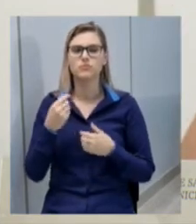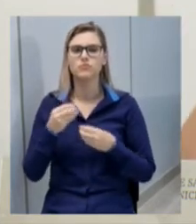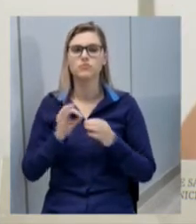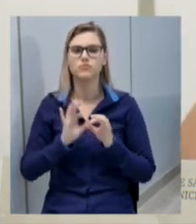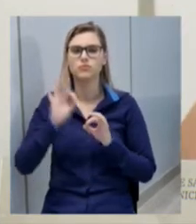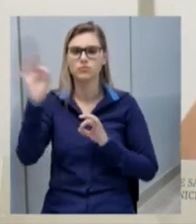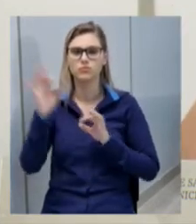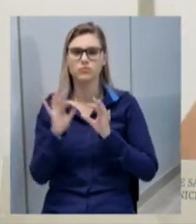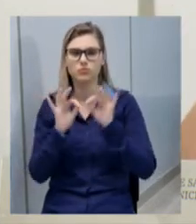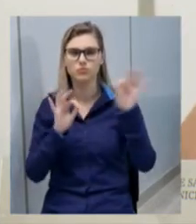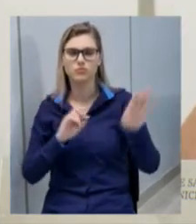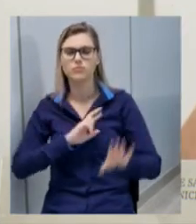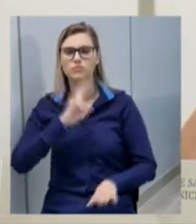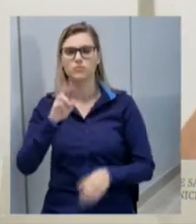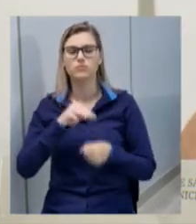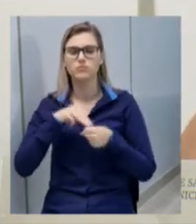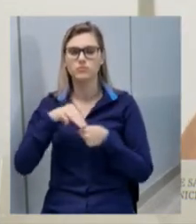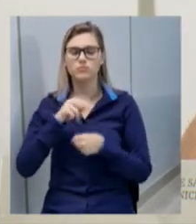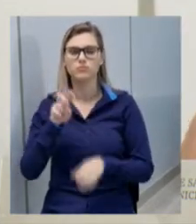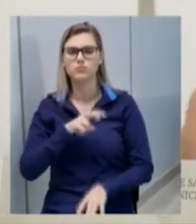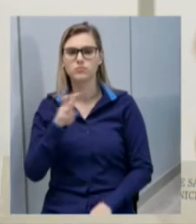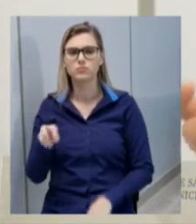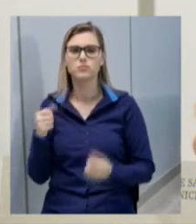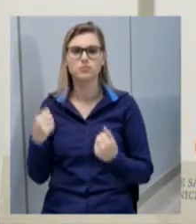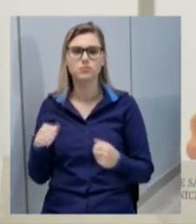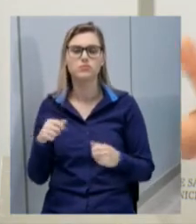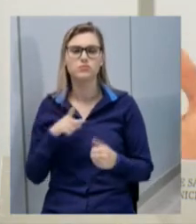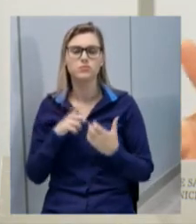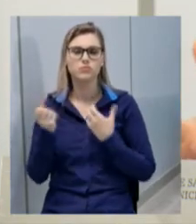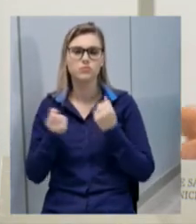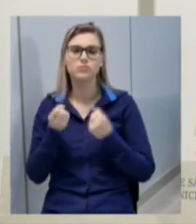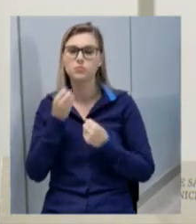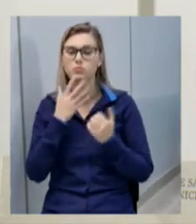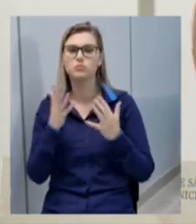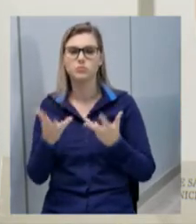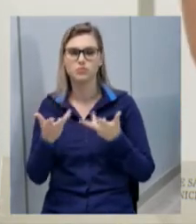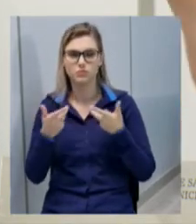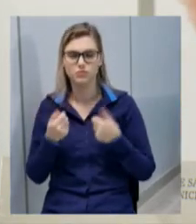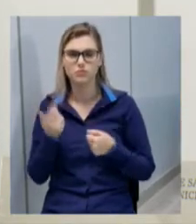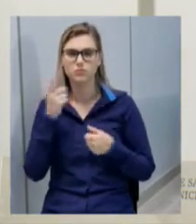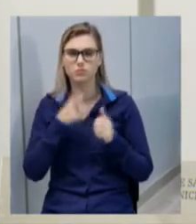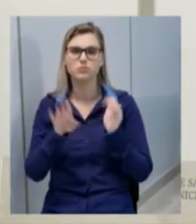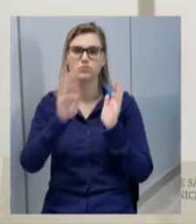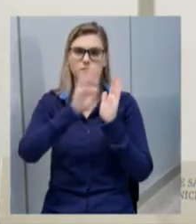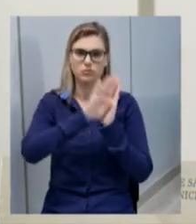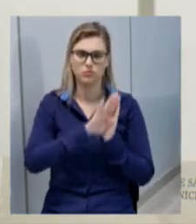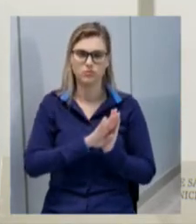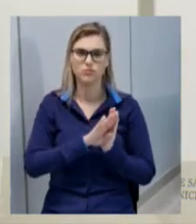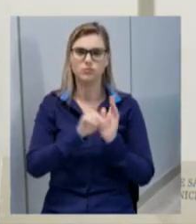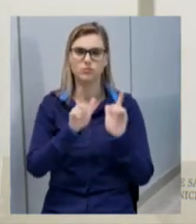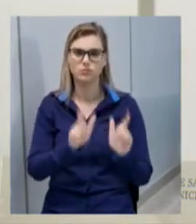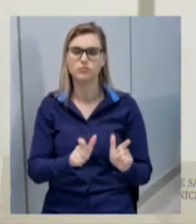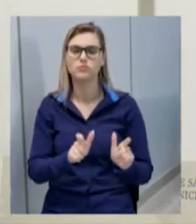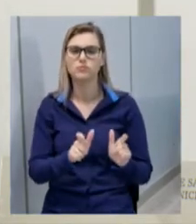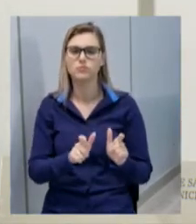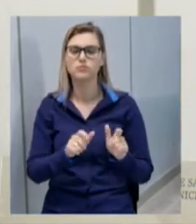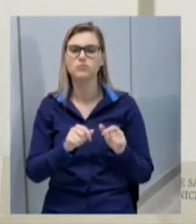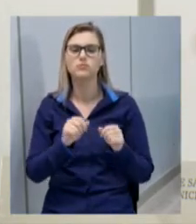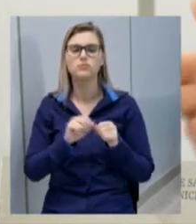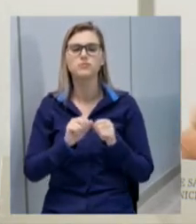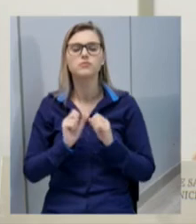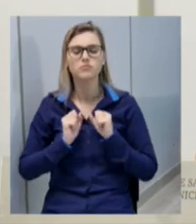se deslocar para representar o município de Xancherê você precisa ter um veículo adequado para você chegar no local e poder